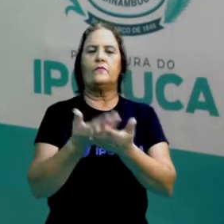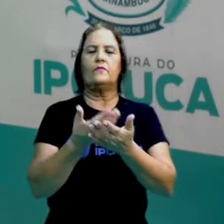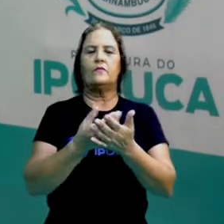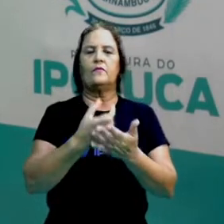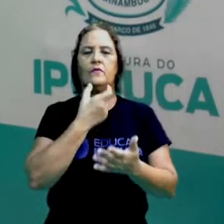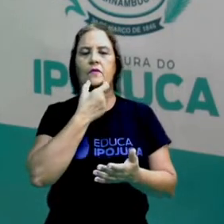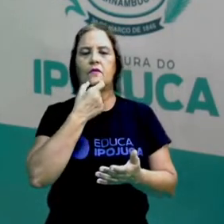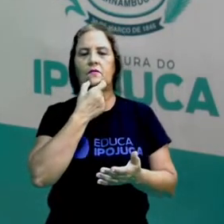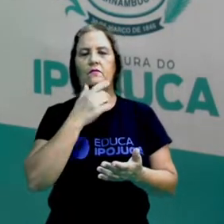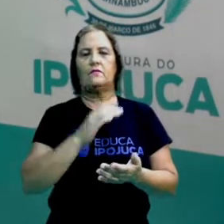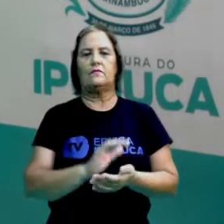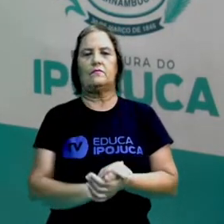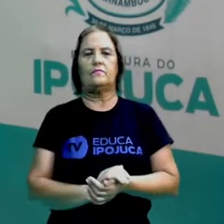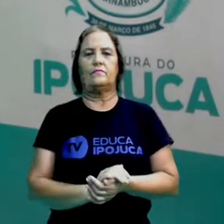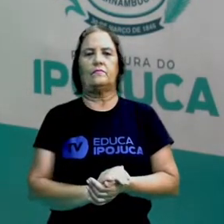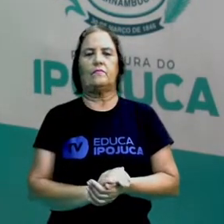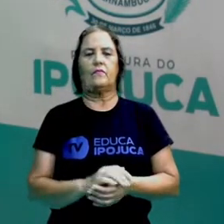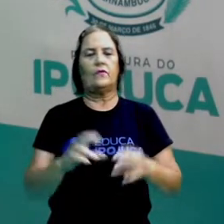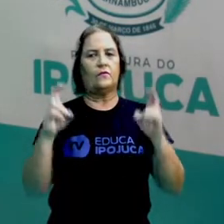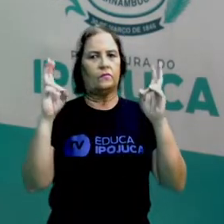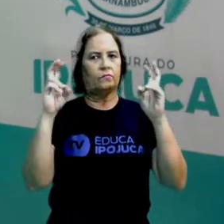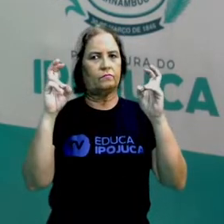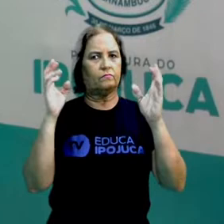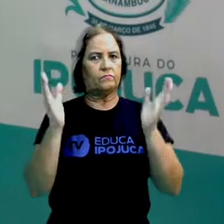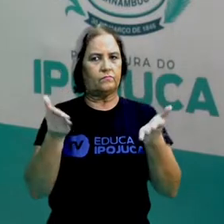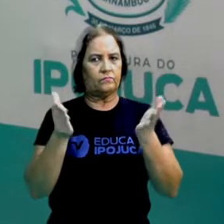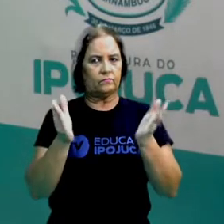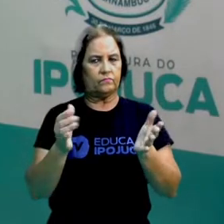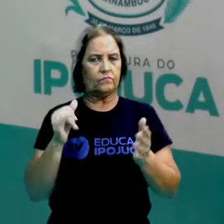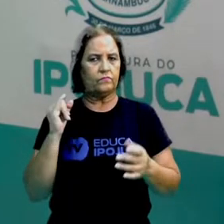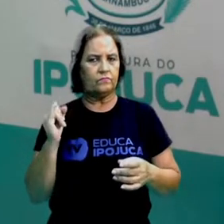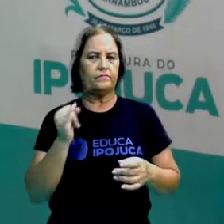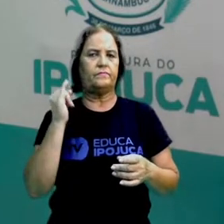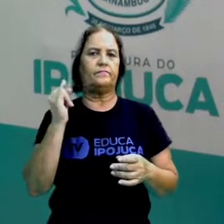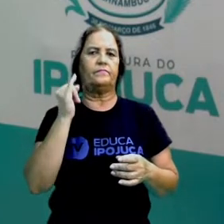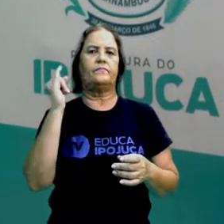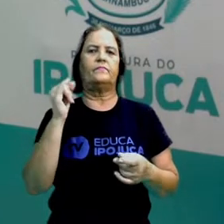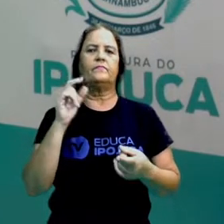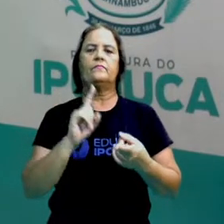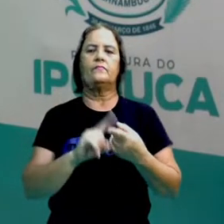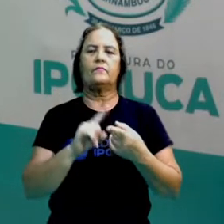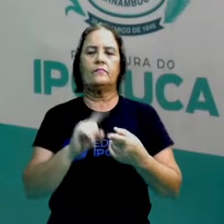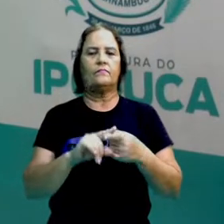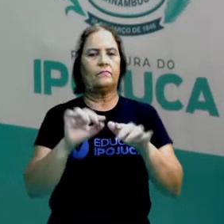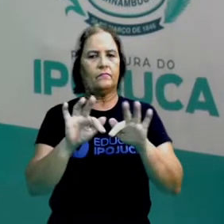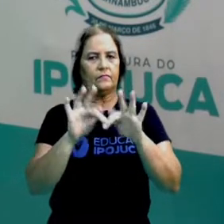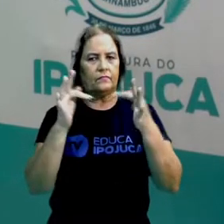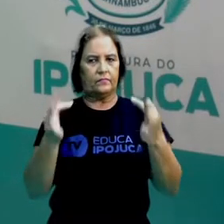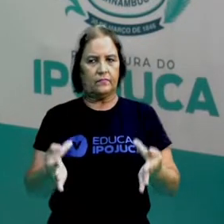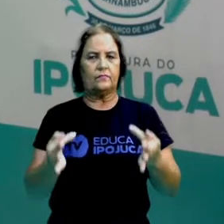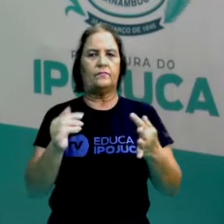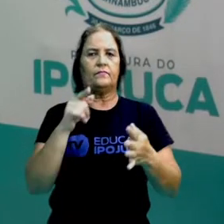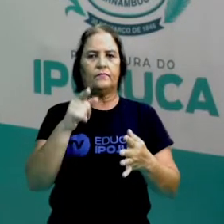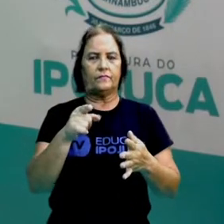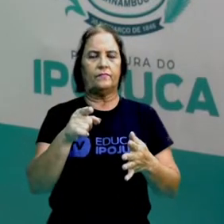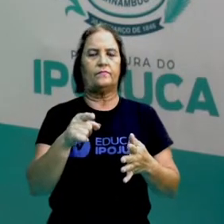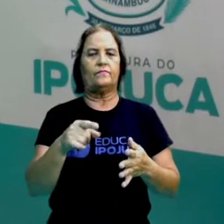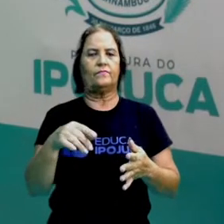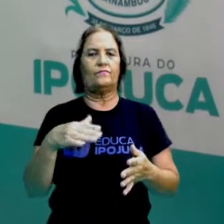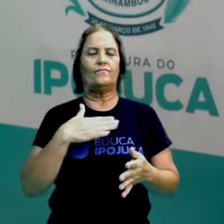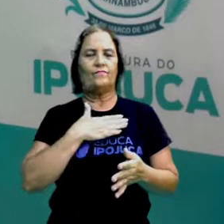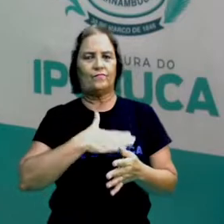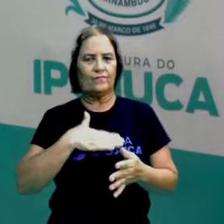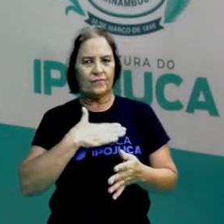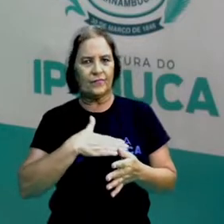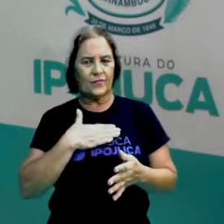Welcome! Pessoal, o nosso conteúdo de hoje é um conteúdo muito importante, também é simples e eu tenho certeza que vocês vão gostar,